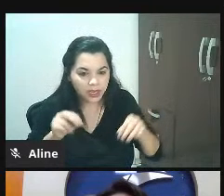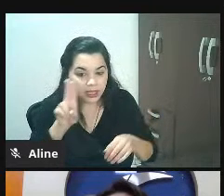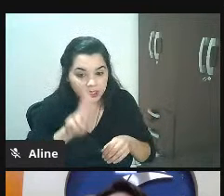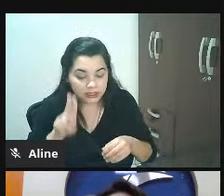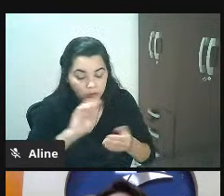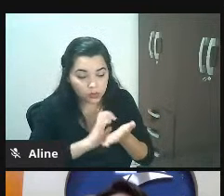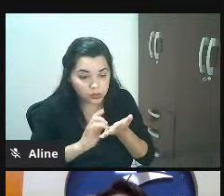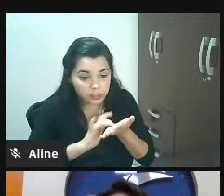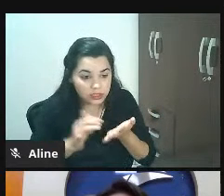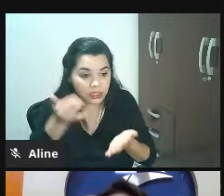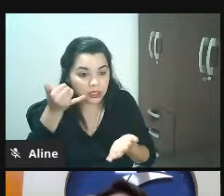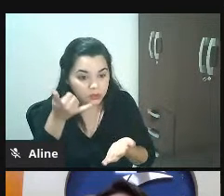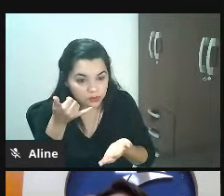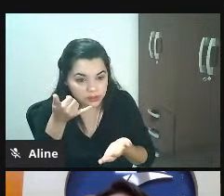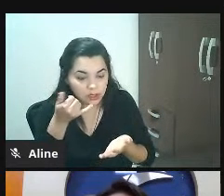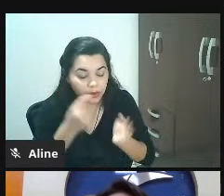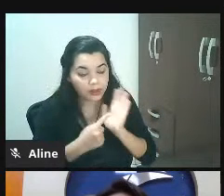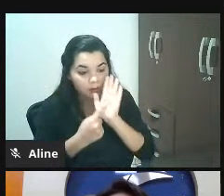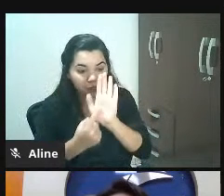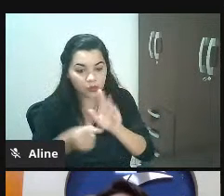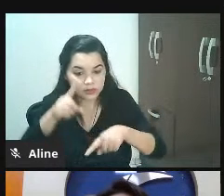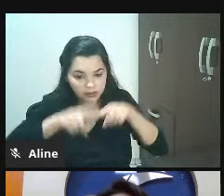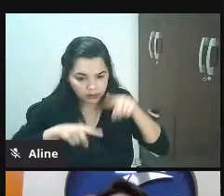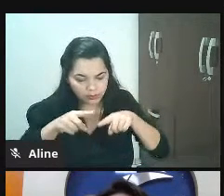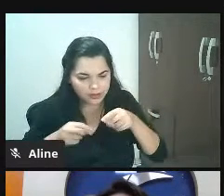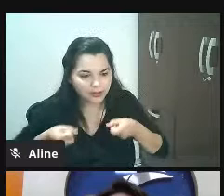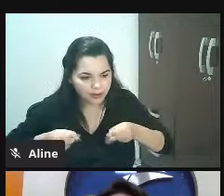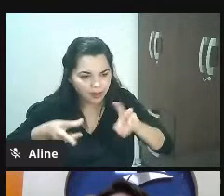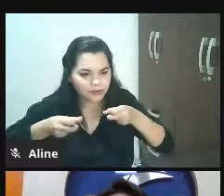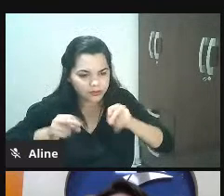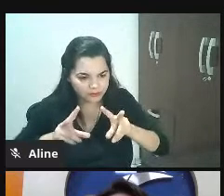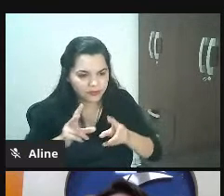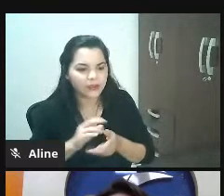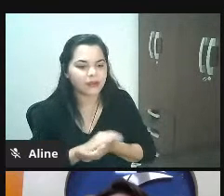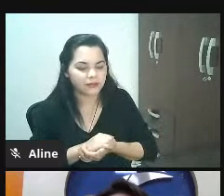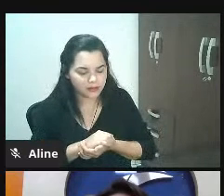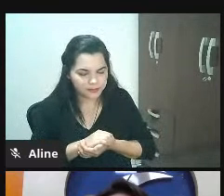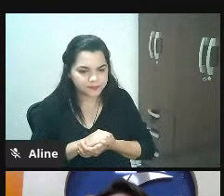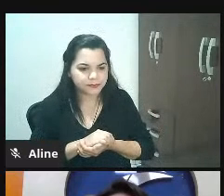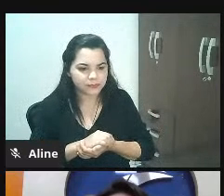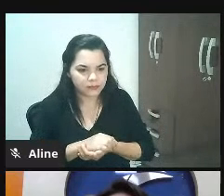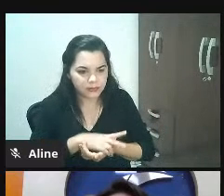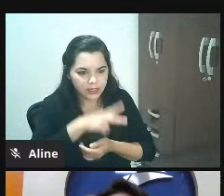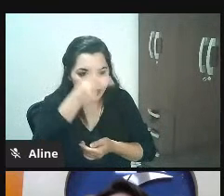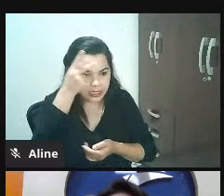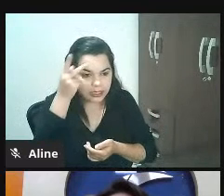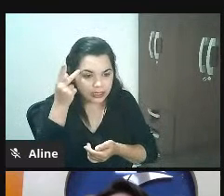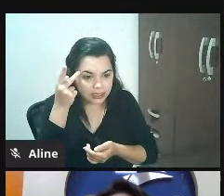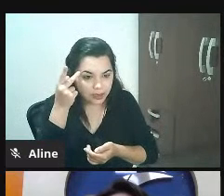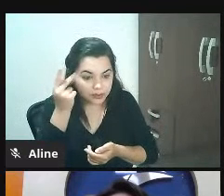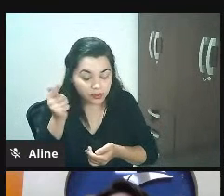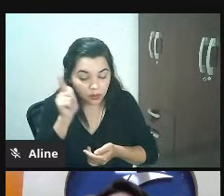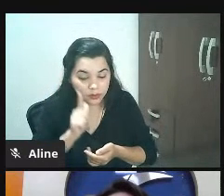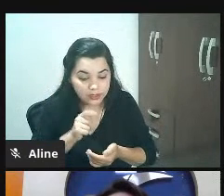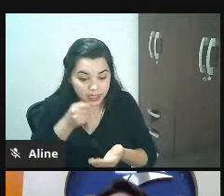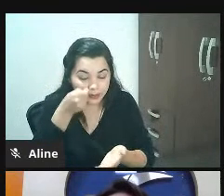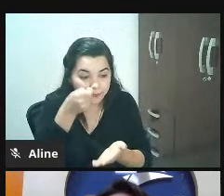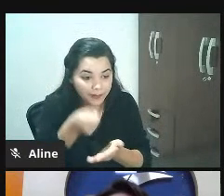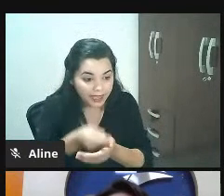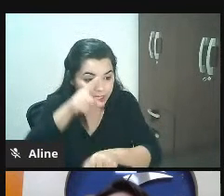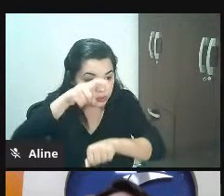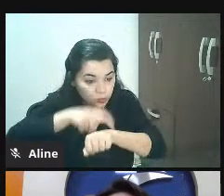pessoas que estão interagindo com ela aí e esse aplicativo especificamente a pessoa paga ali dentro da live ela paga ela compra